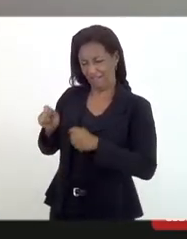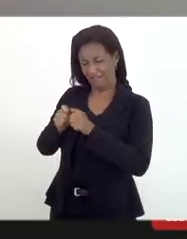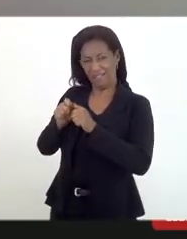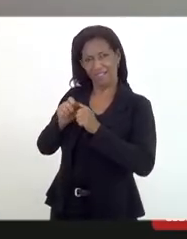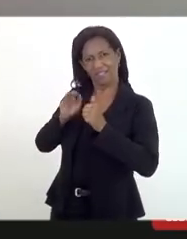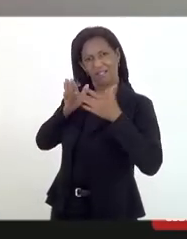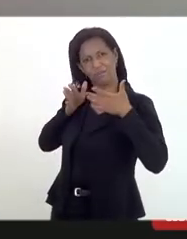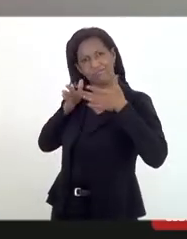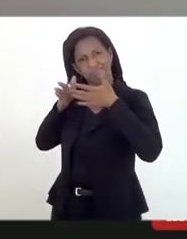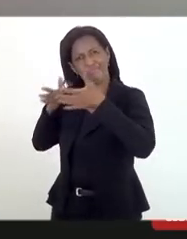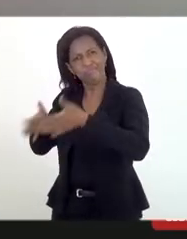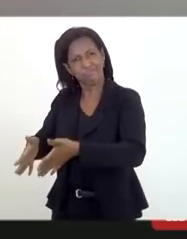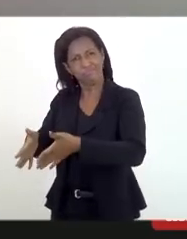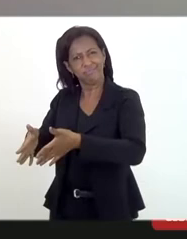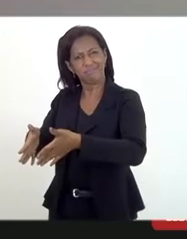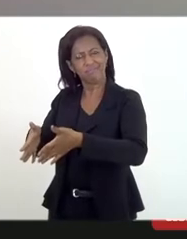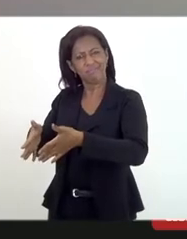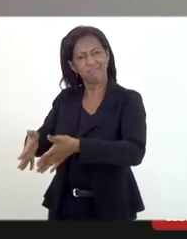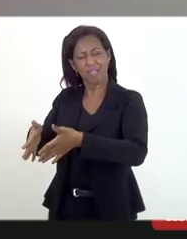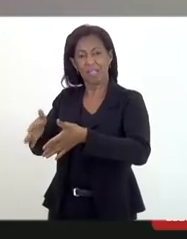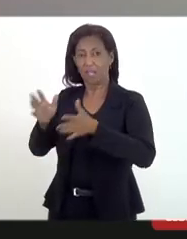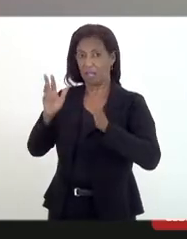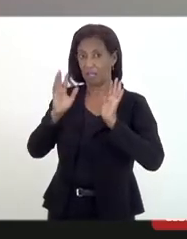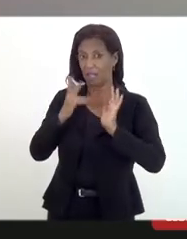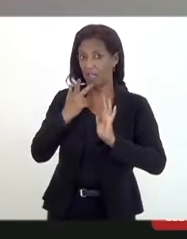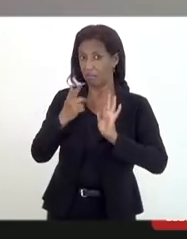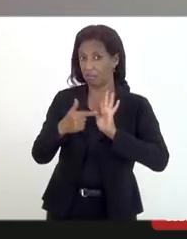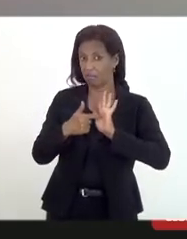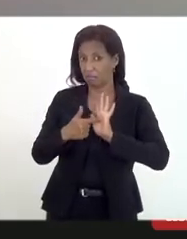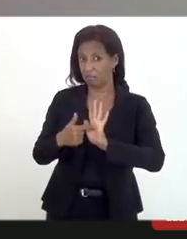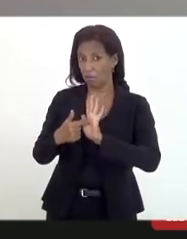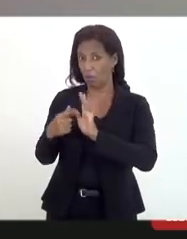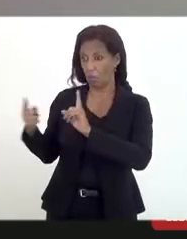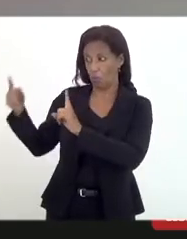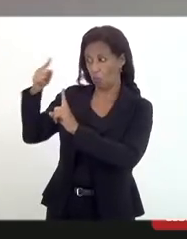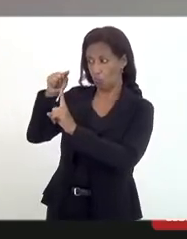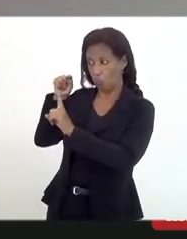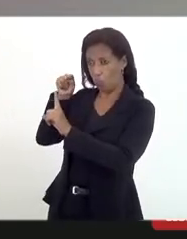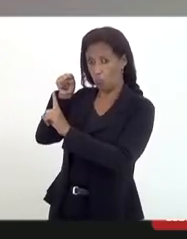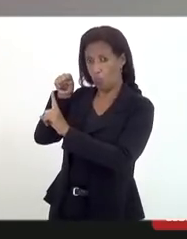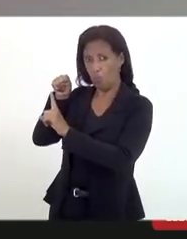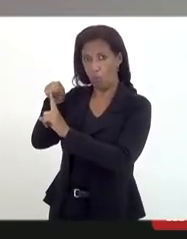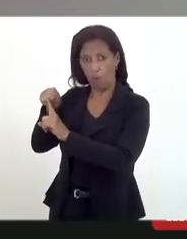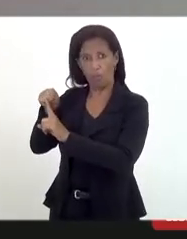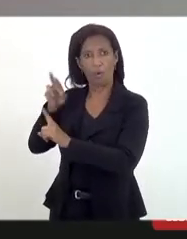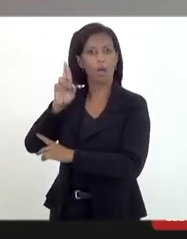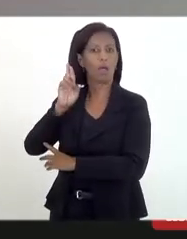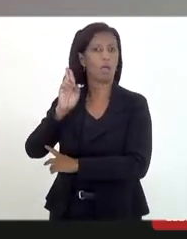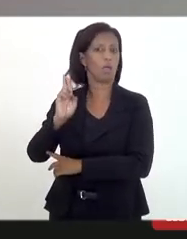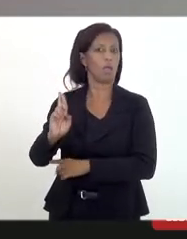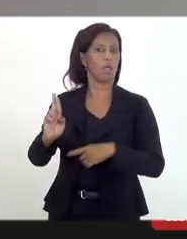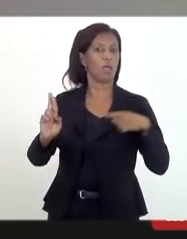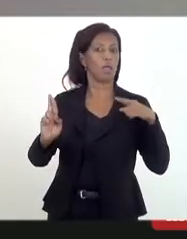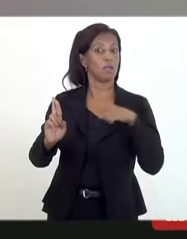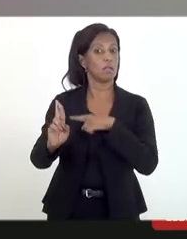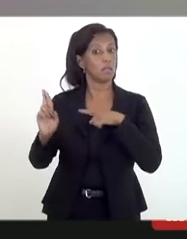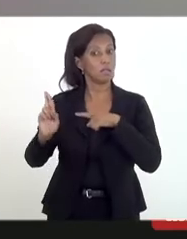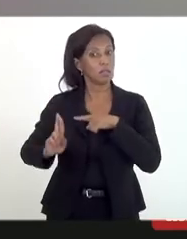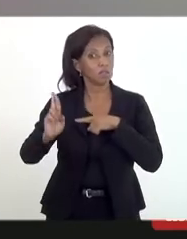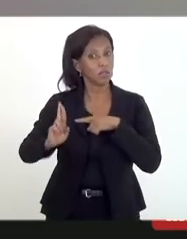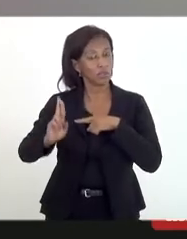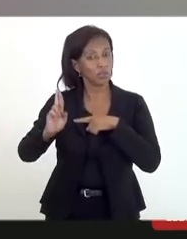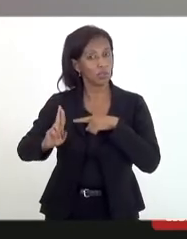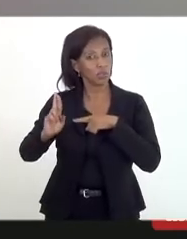praticada especificamente, quero frisar isso, o alvo, sobretudo, são as religiões de